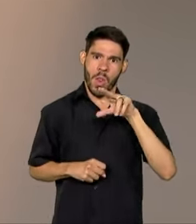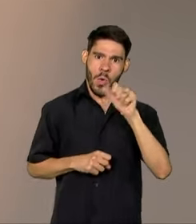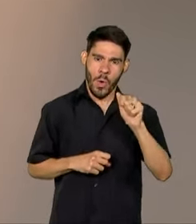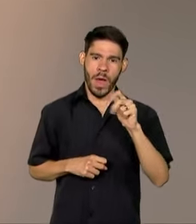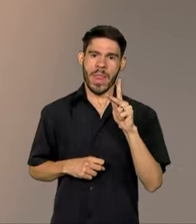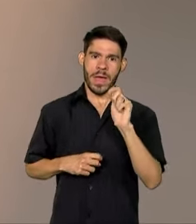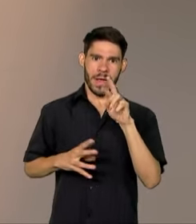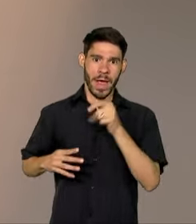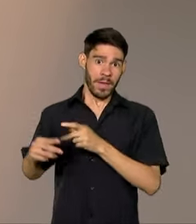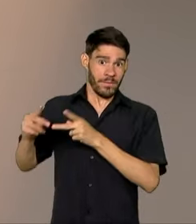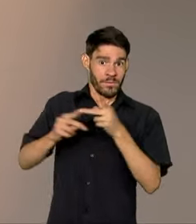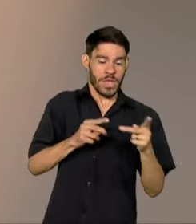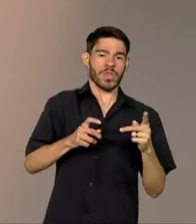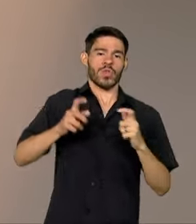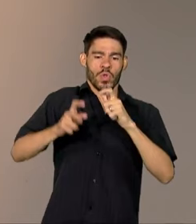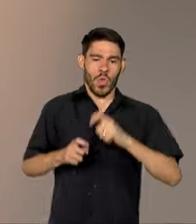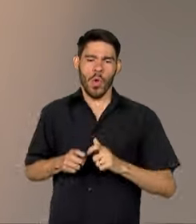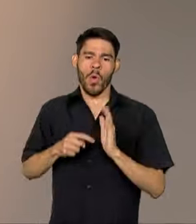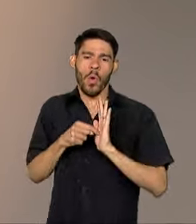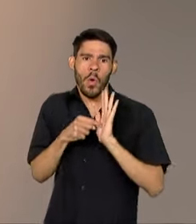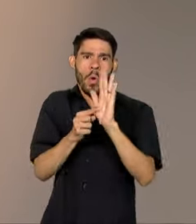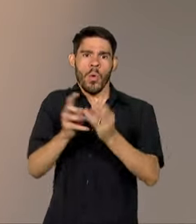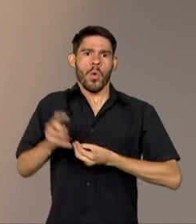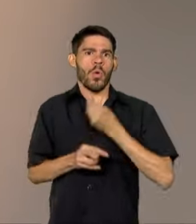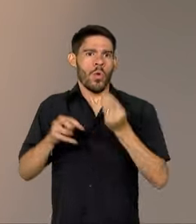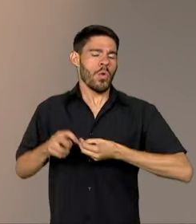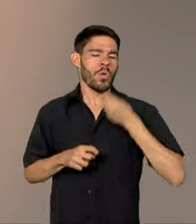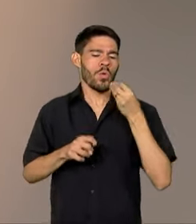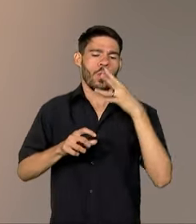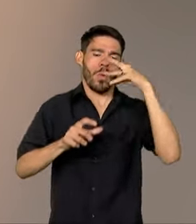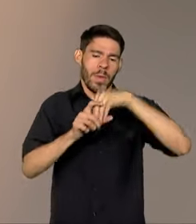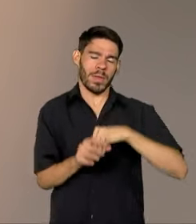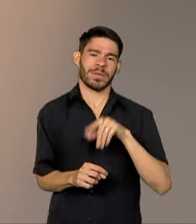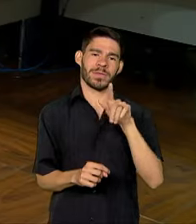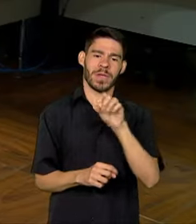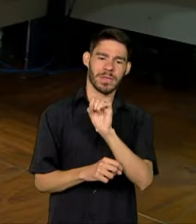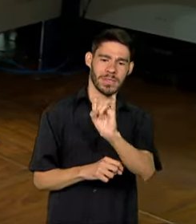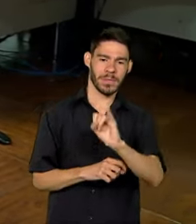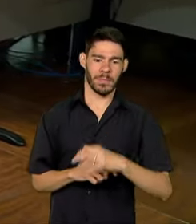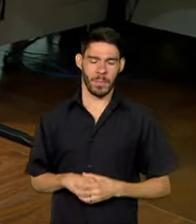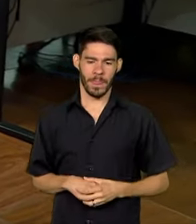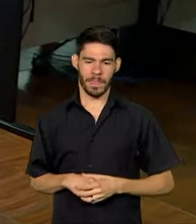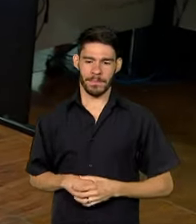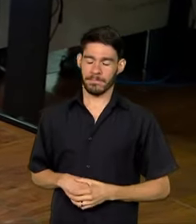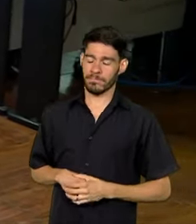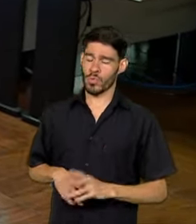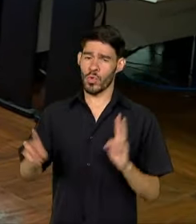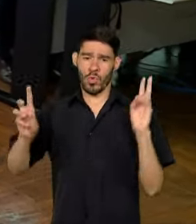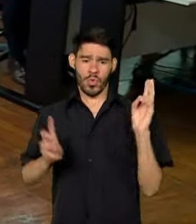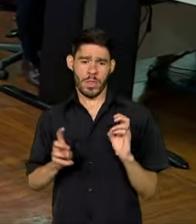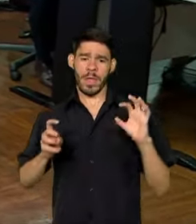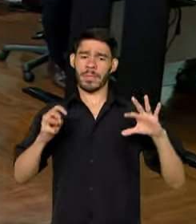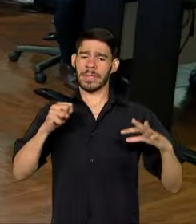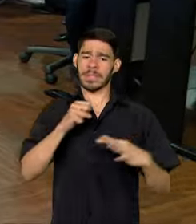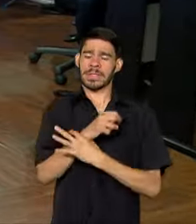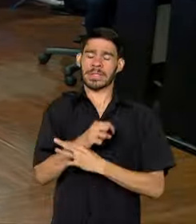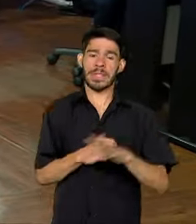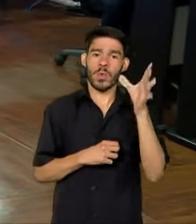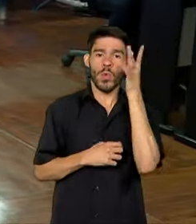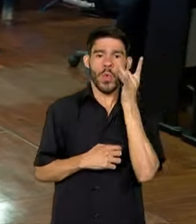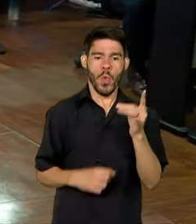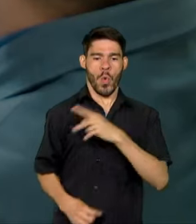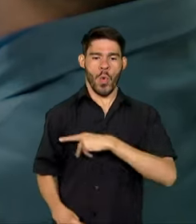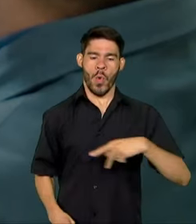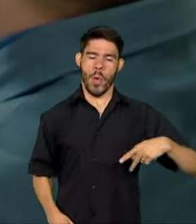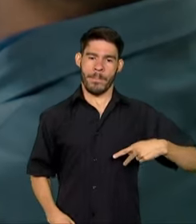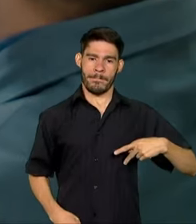visitou as instalações e mostra para a gente como funciona o GSI. Quando o assunto é a segurança física do